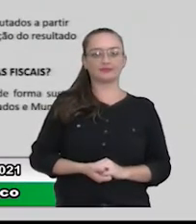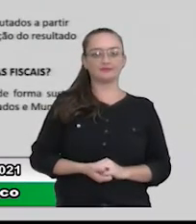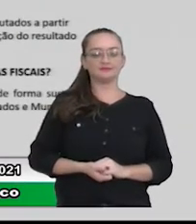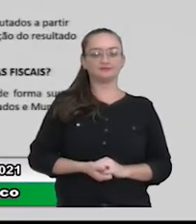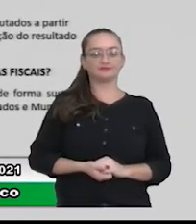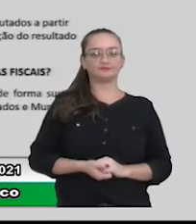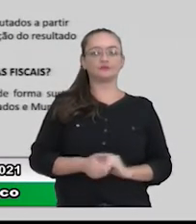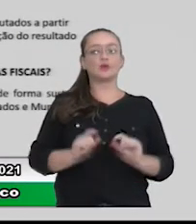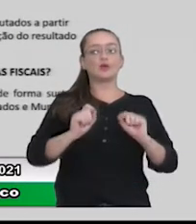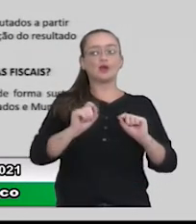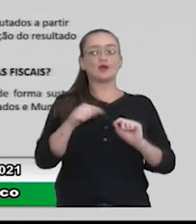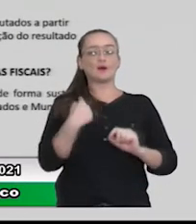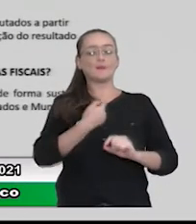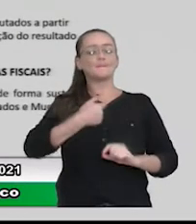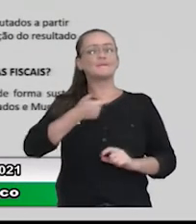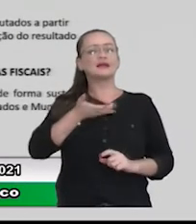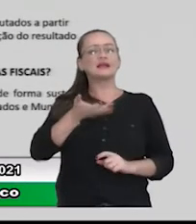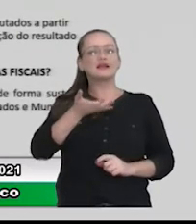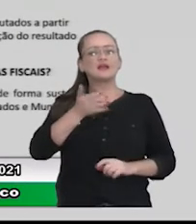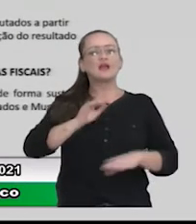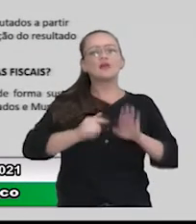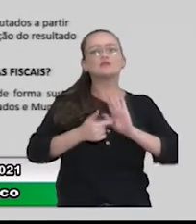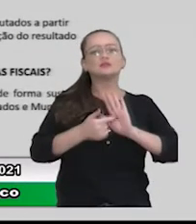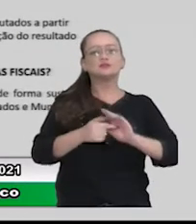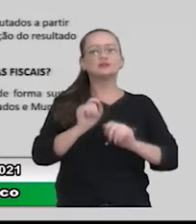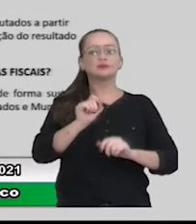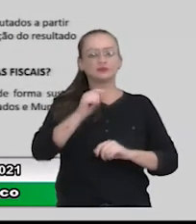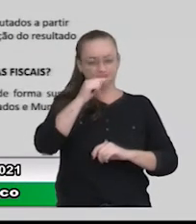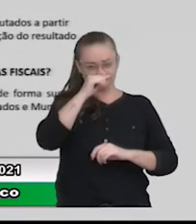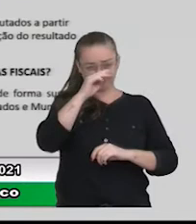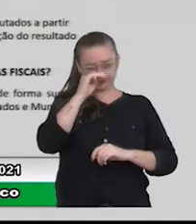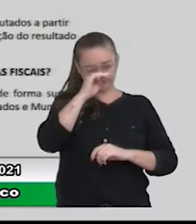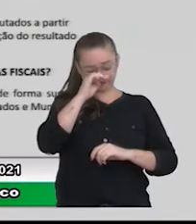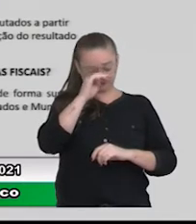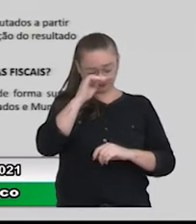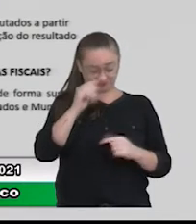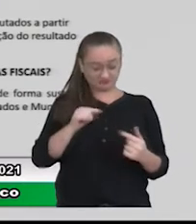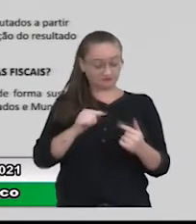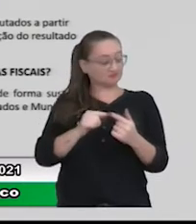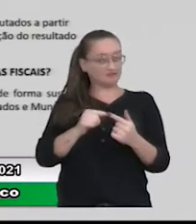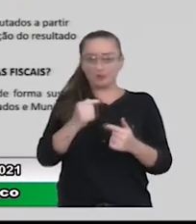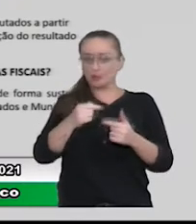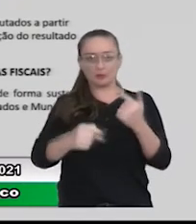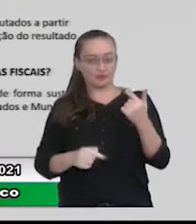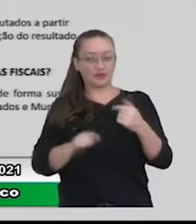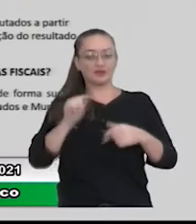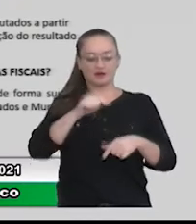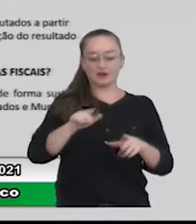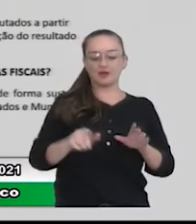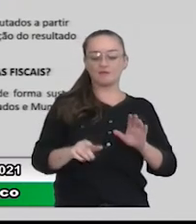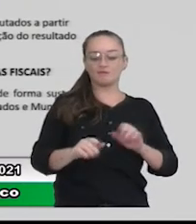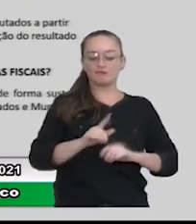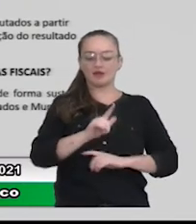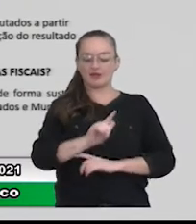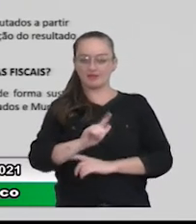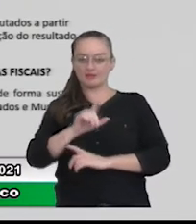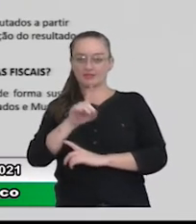E o que a gente pretende demonstrar? É a compatibilidade do que foi previsto na LDO com a LOA,